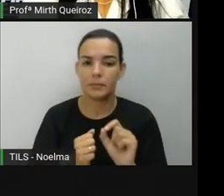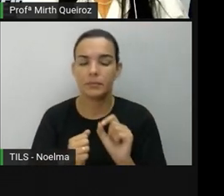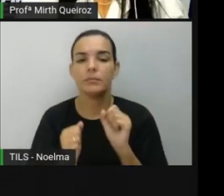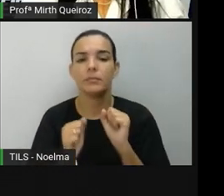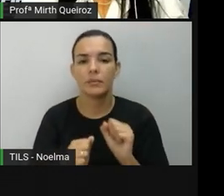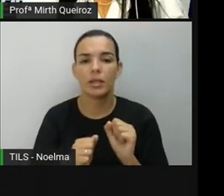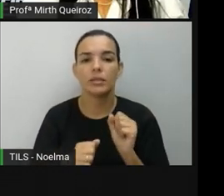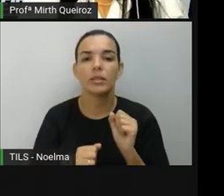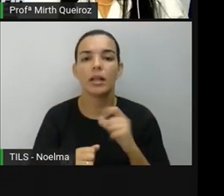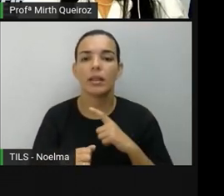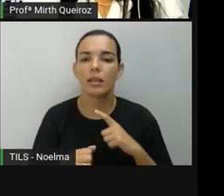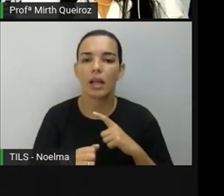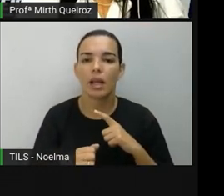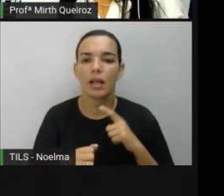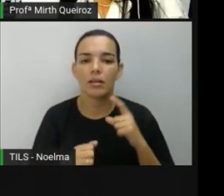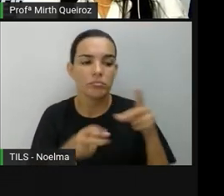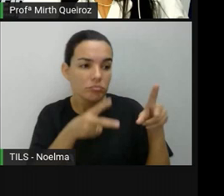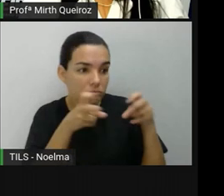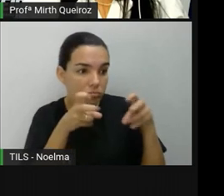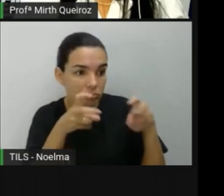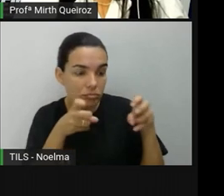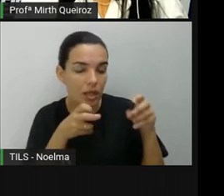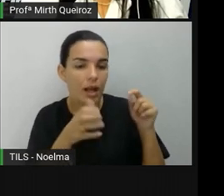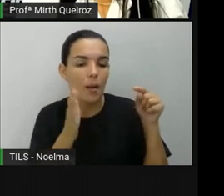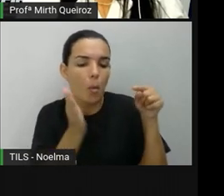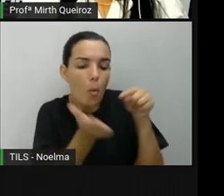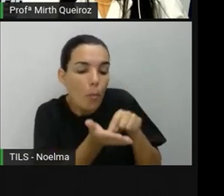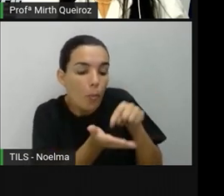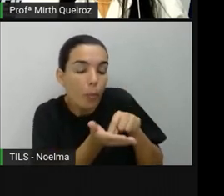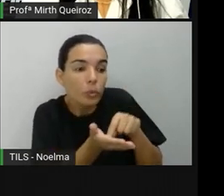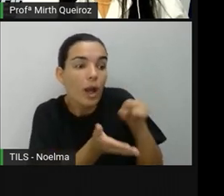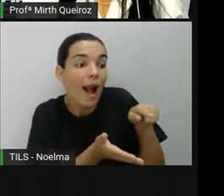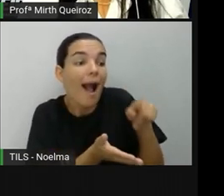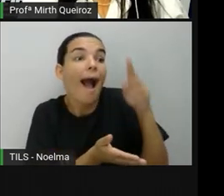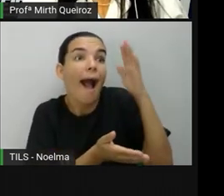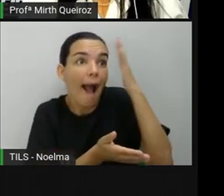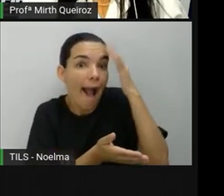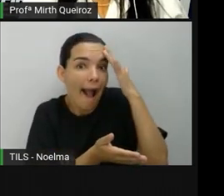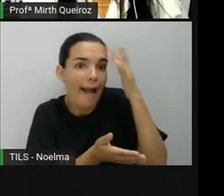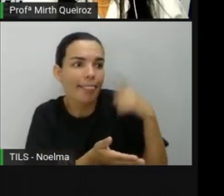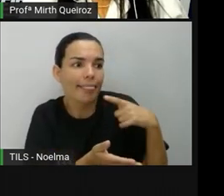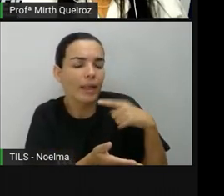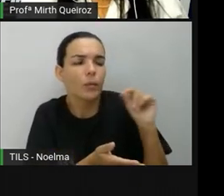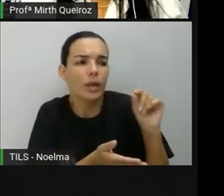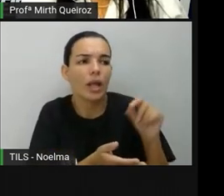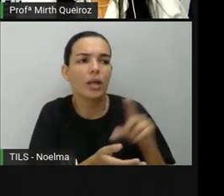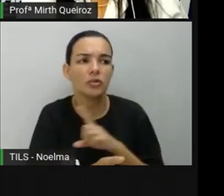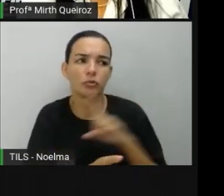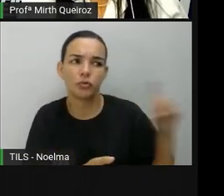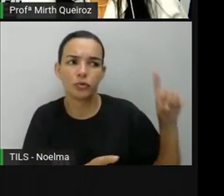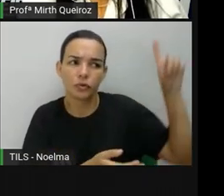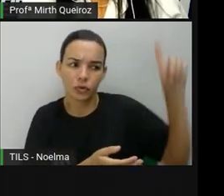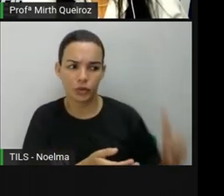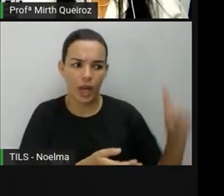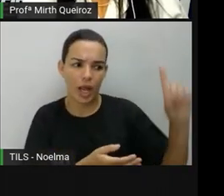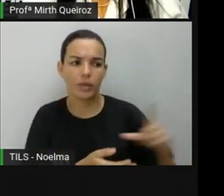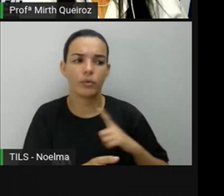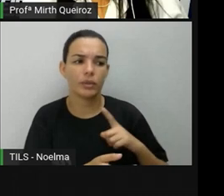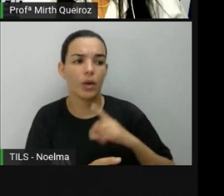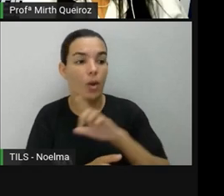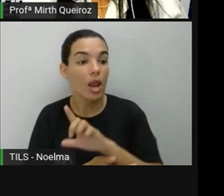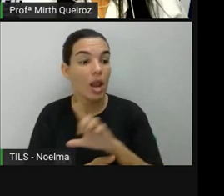ser uma referência aí para Lucas sabendo que do seu lado direito no lado direito de Lucas